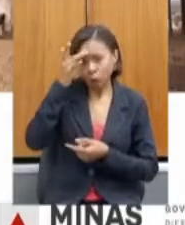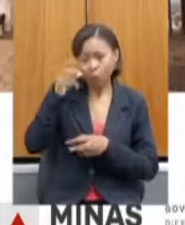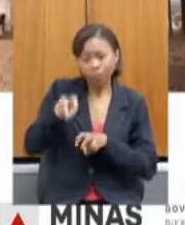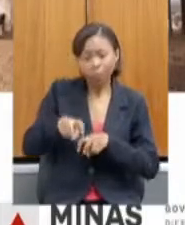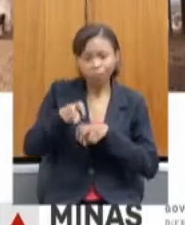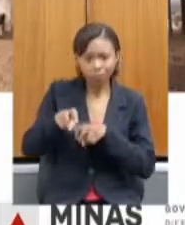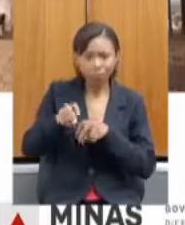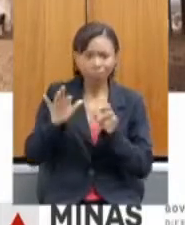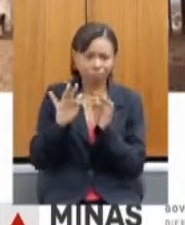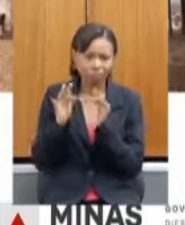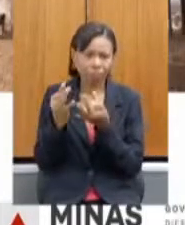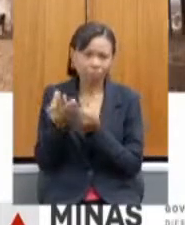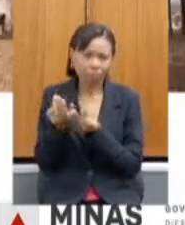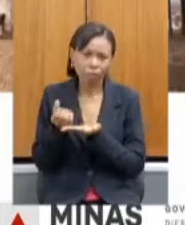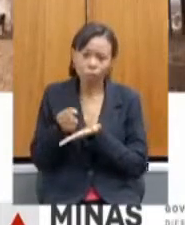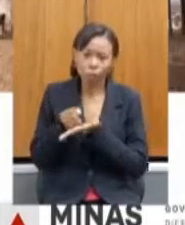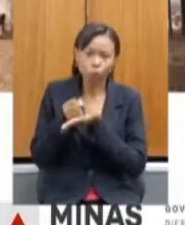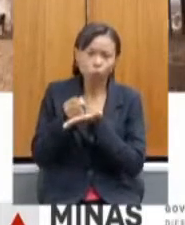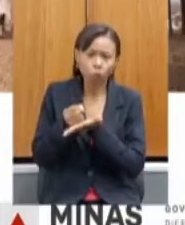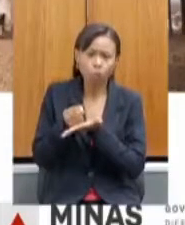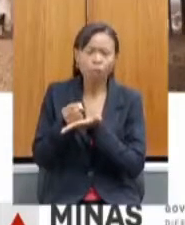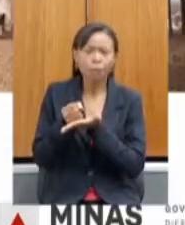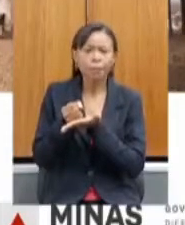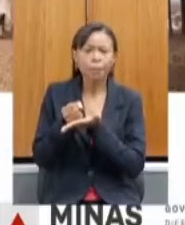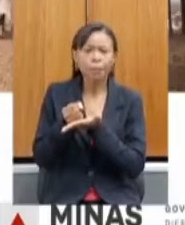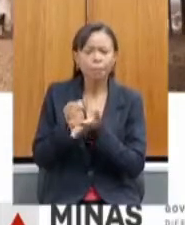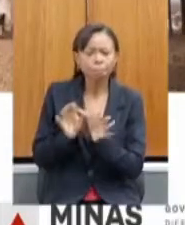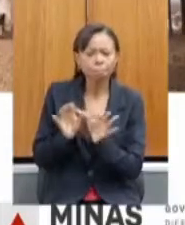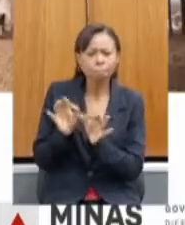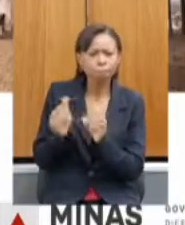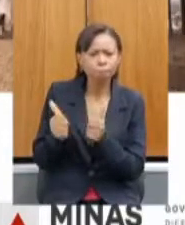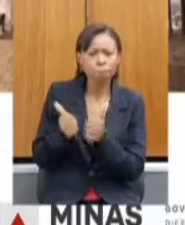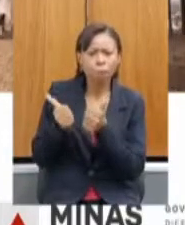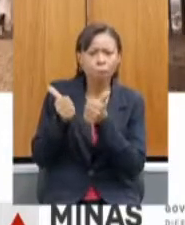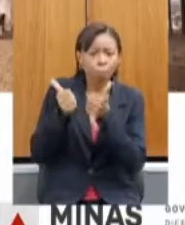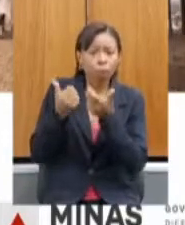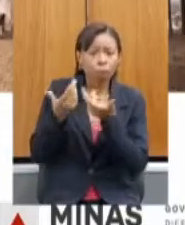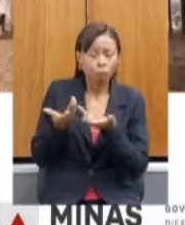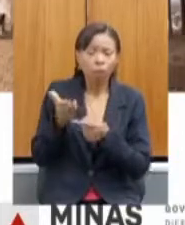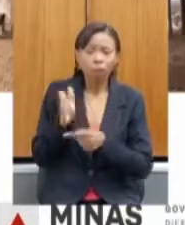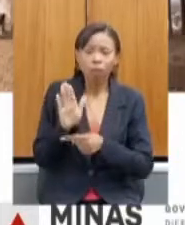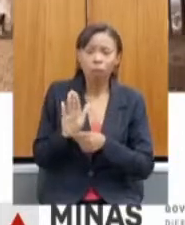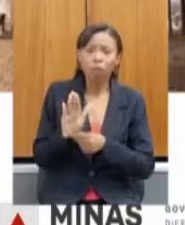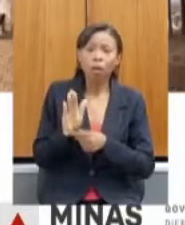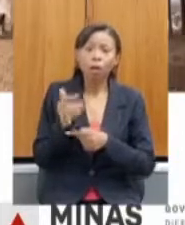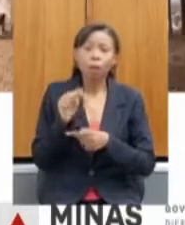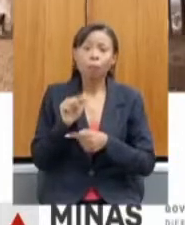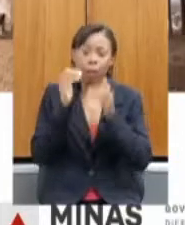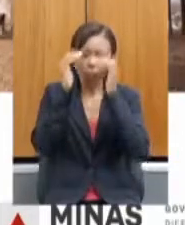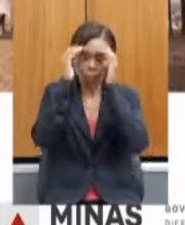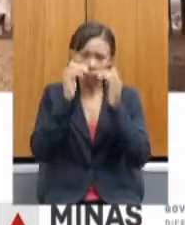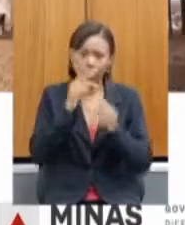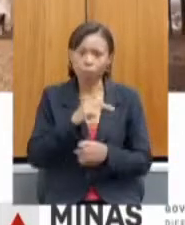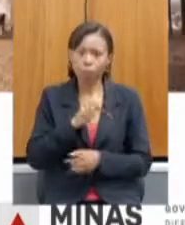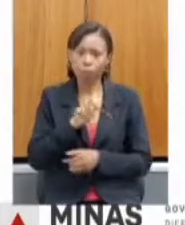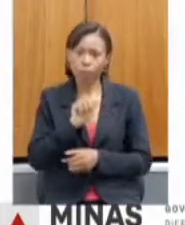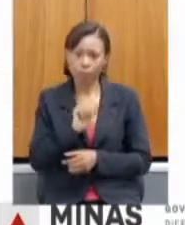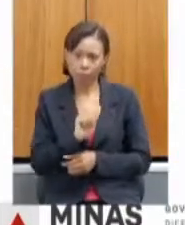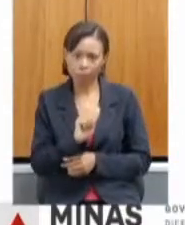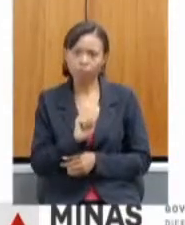esses agricultores a se estruturarem e poderem atender a LPA, esse programa de aquisição de alimentos.